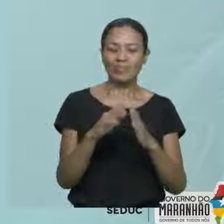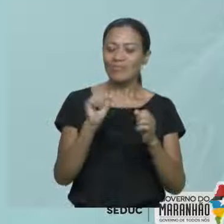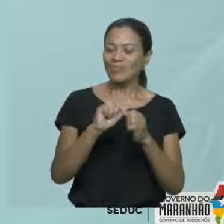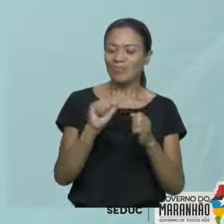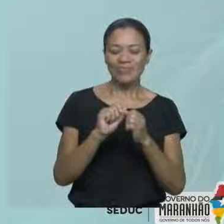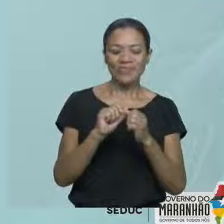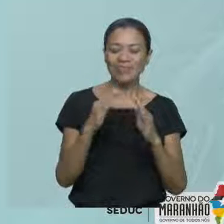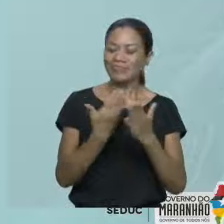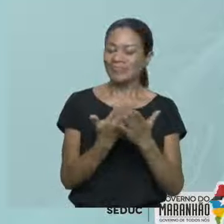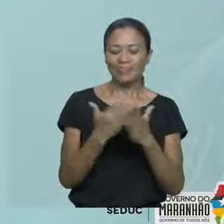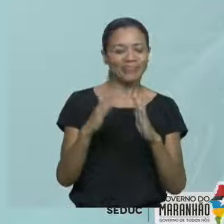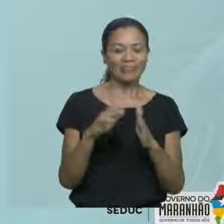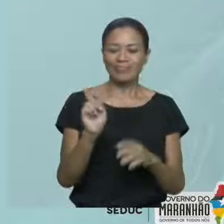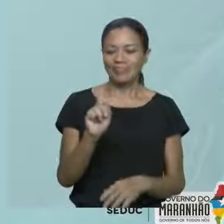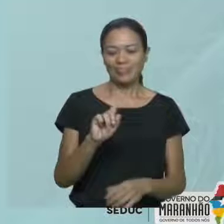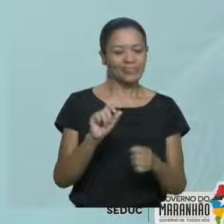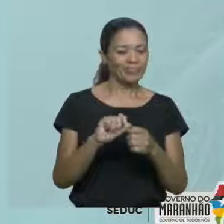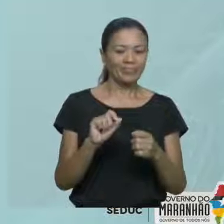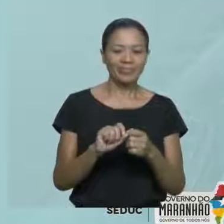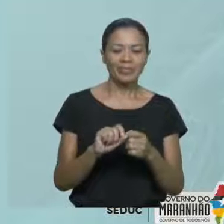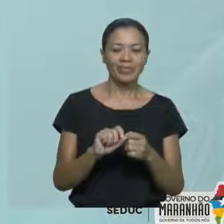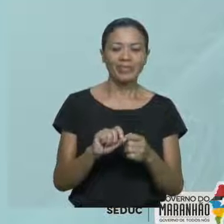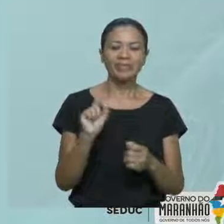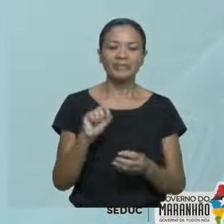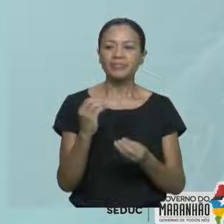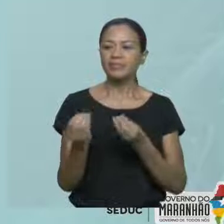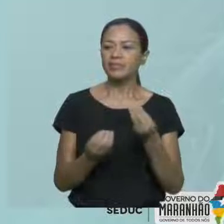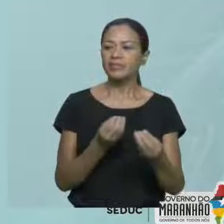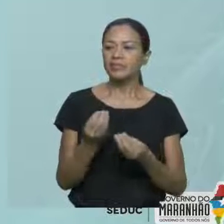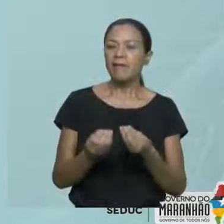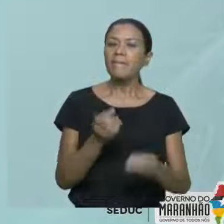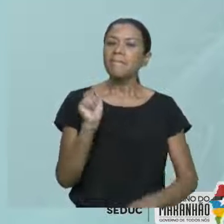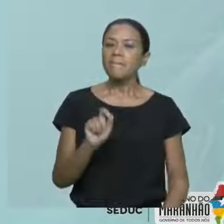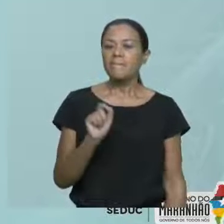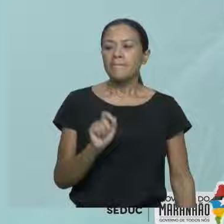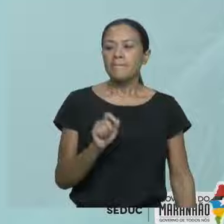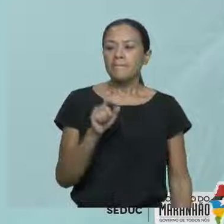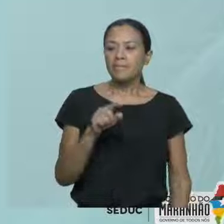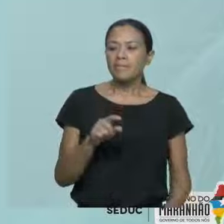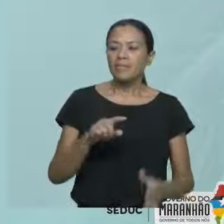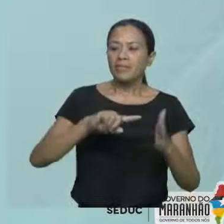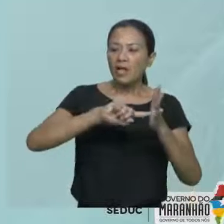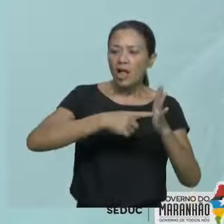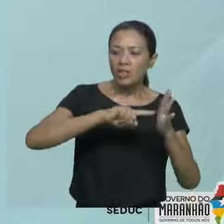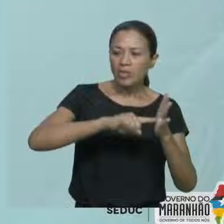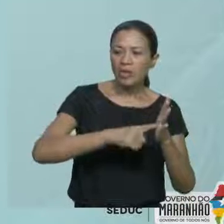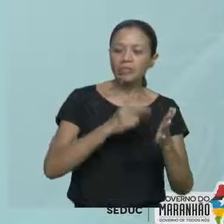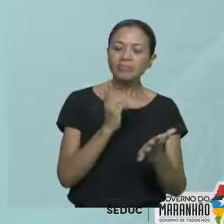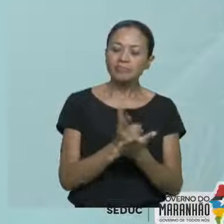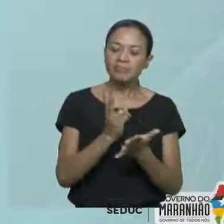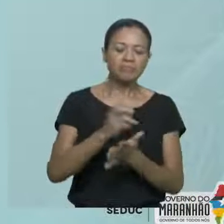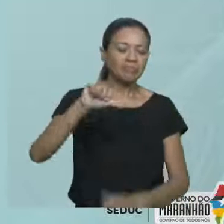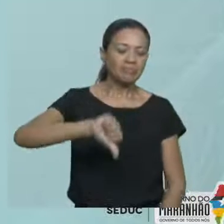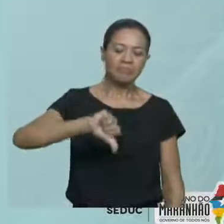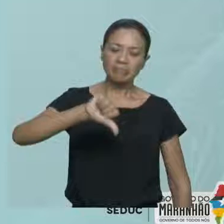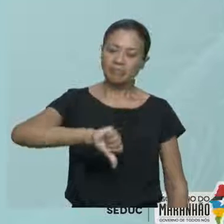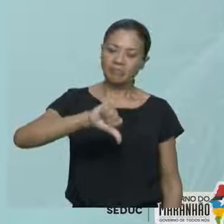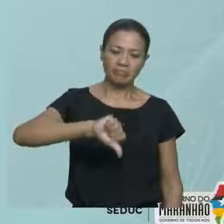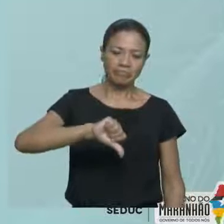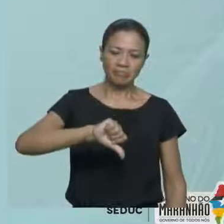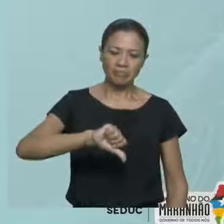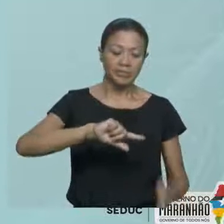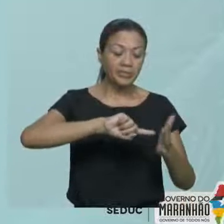faz o dever de casa dela. Which is why her grade is very cruddy. E aí? Seria a justificativa porque as notas dela são cruddy.